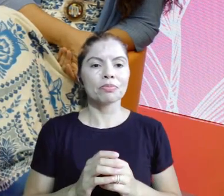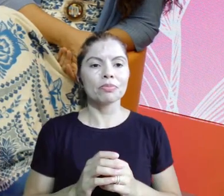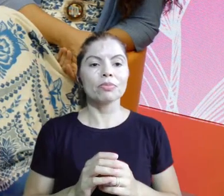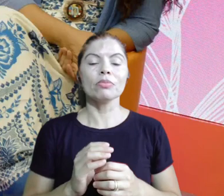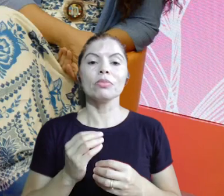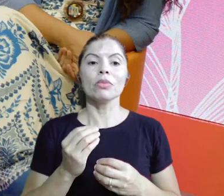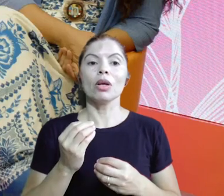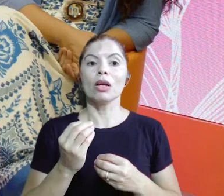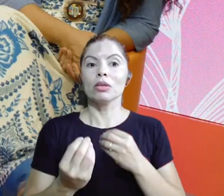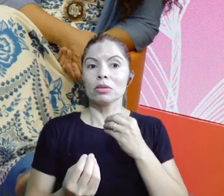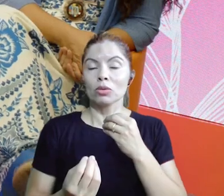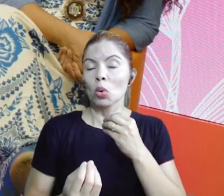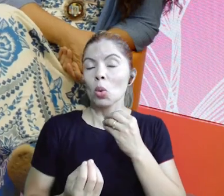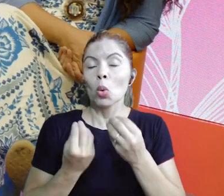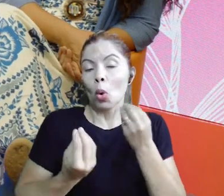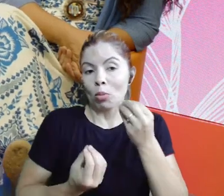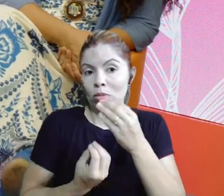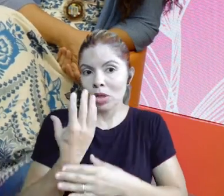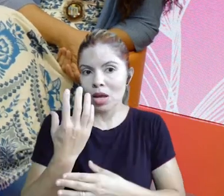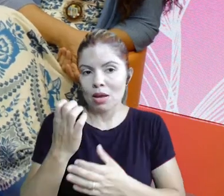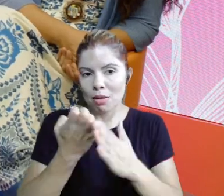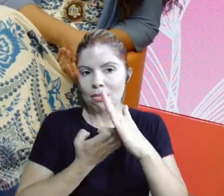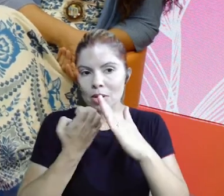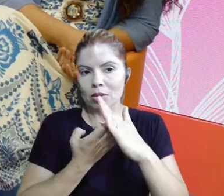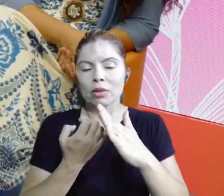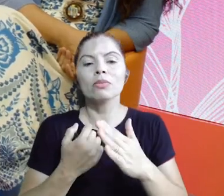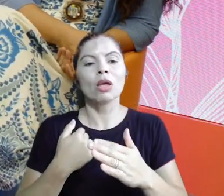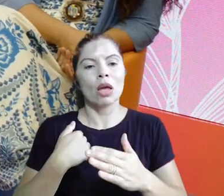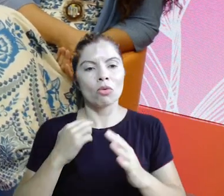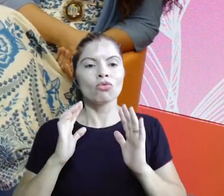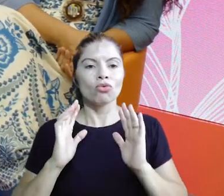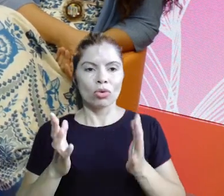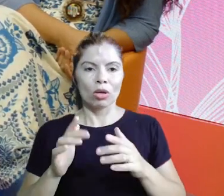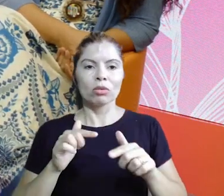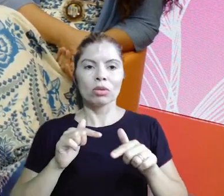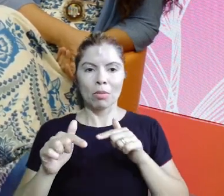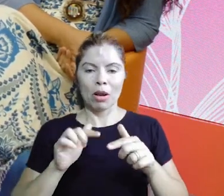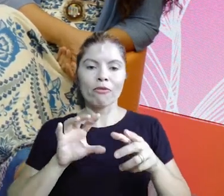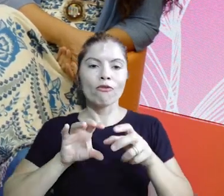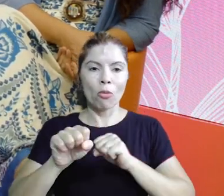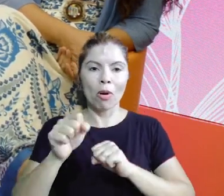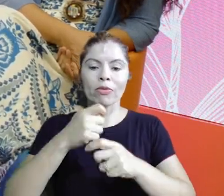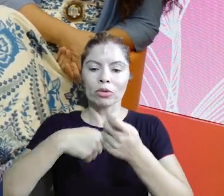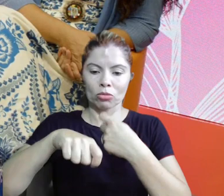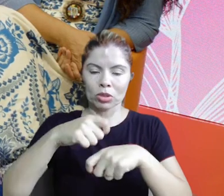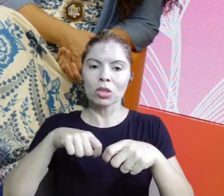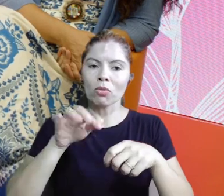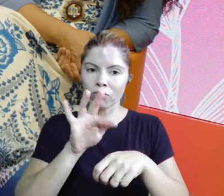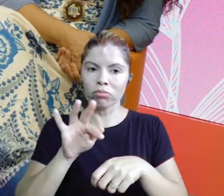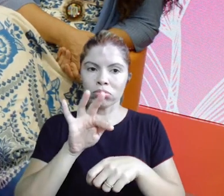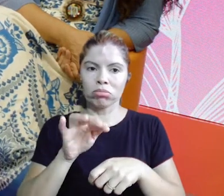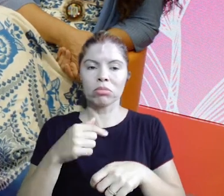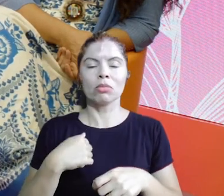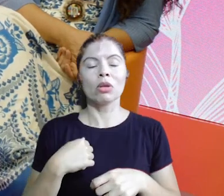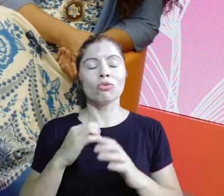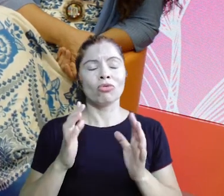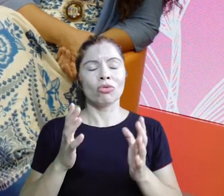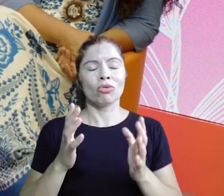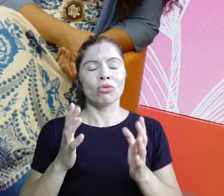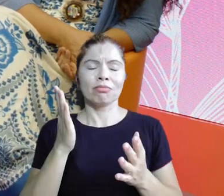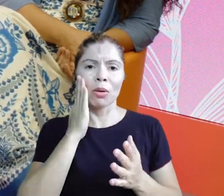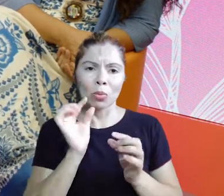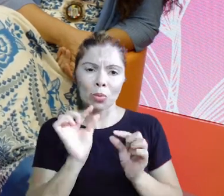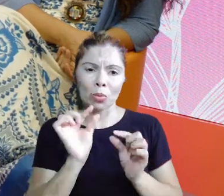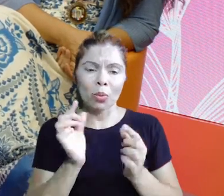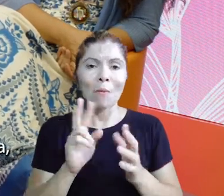E aí como surgiu a vestida de saia? Eu vim do mundo corporativo, eu sou formada em administração, eu vim do mundo corporativo